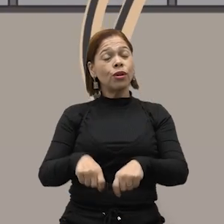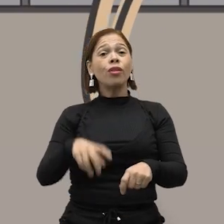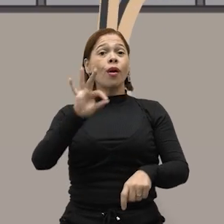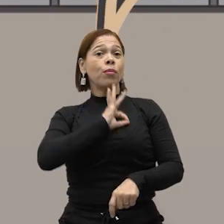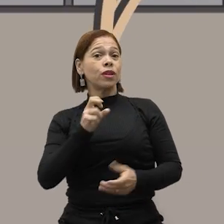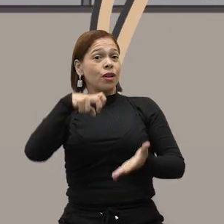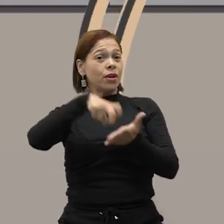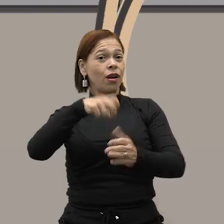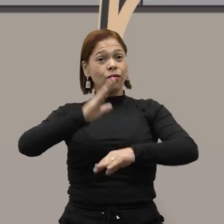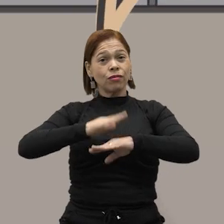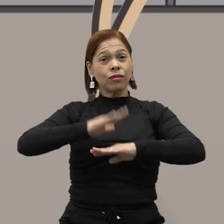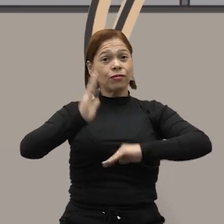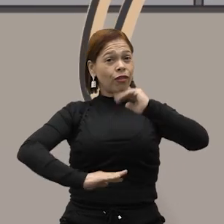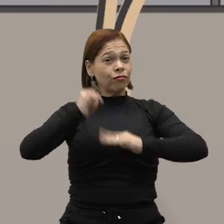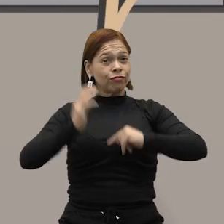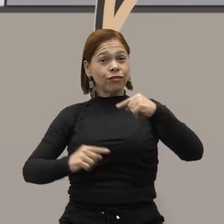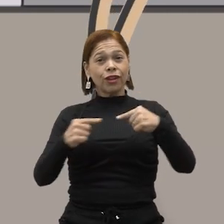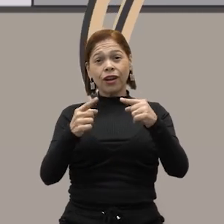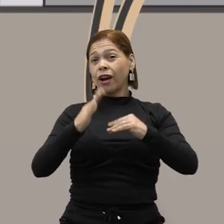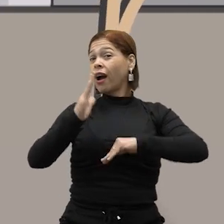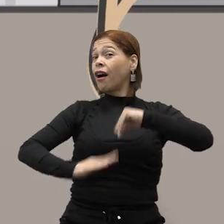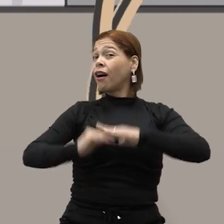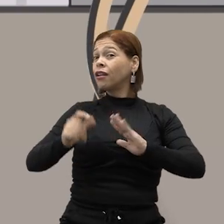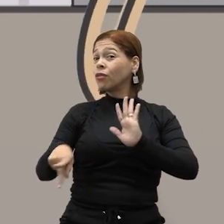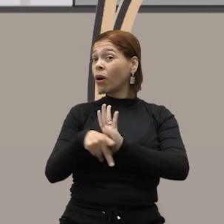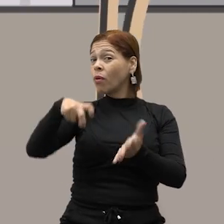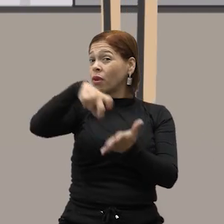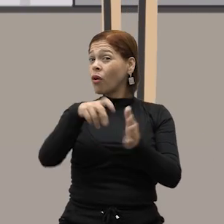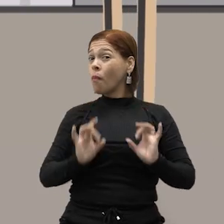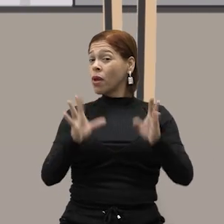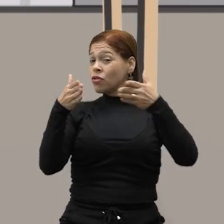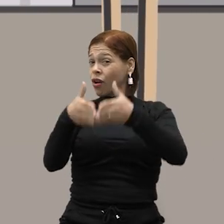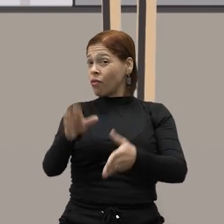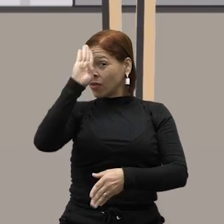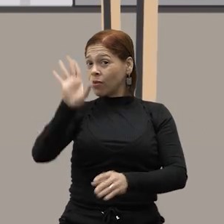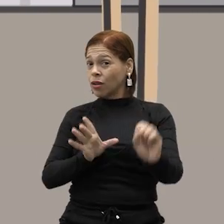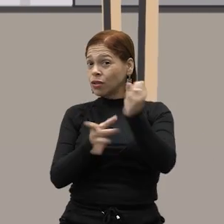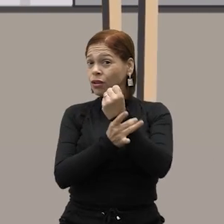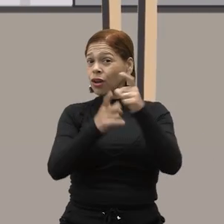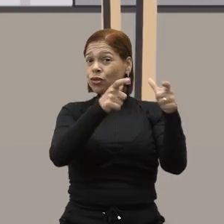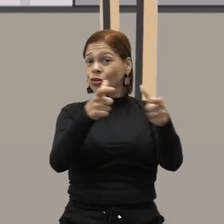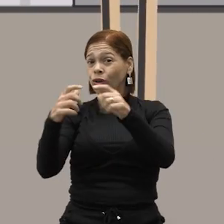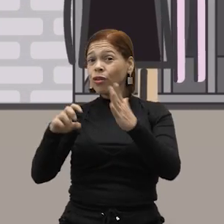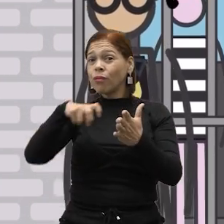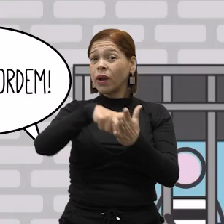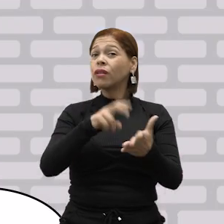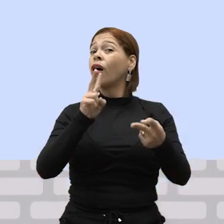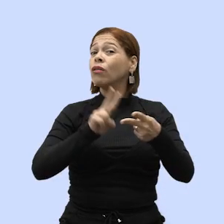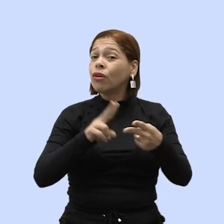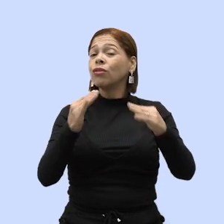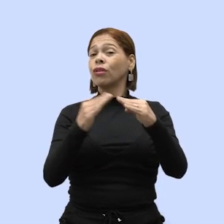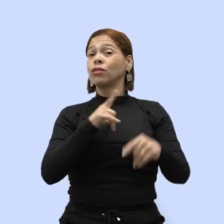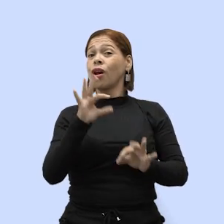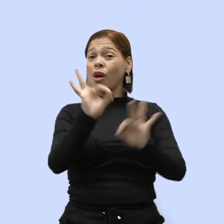polícias penais a execução de atividades relacionadas à atividade penal e, especialmente, à segurança dos estabelecimentos penais.